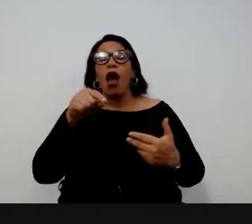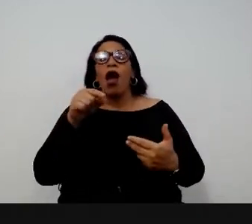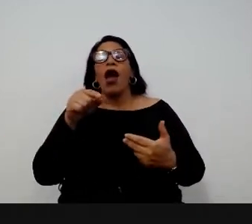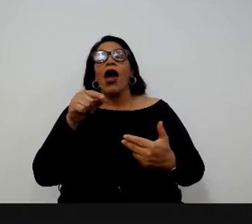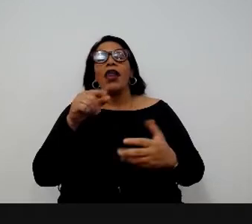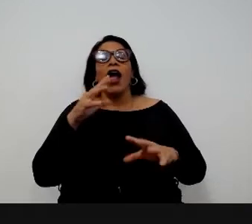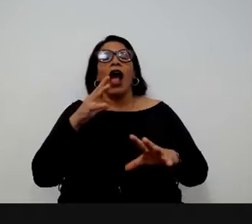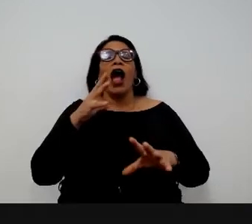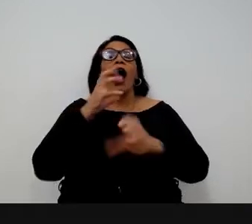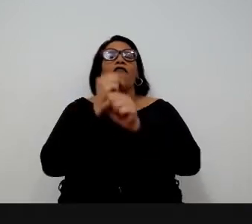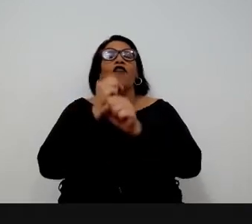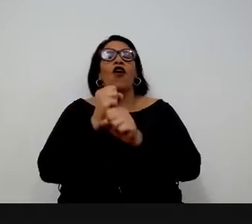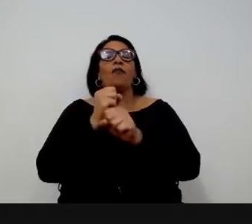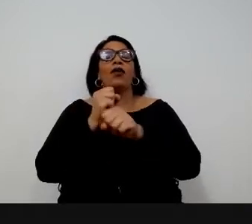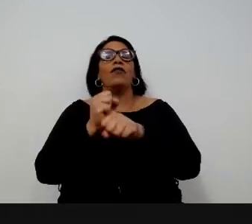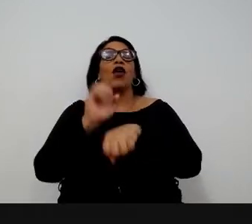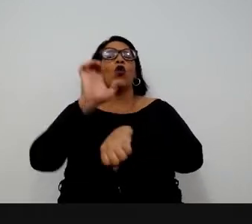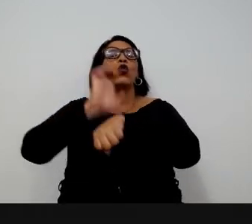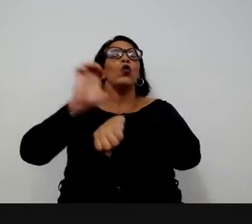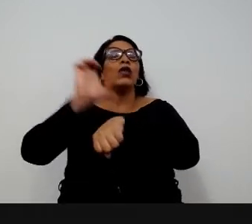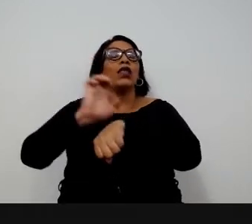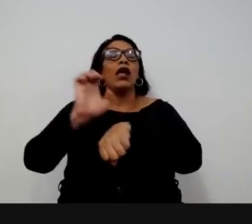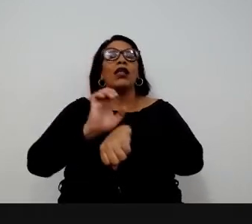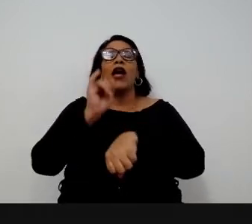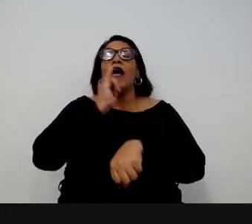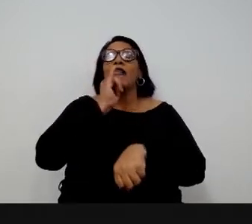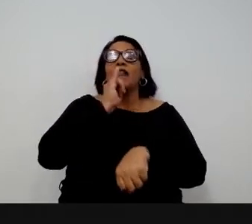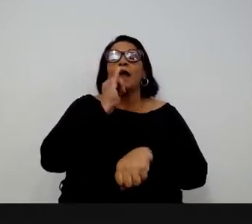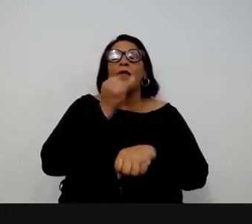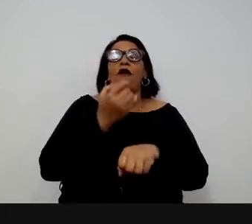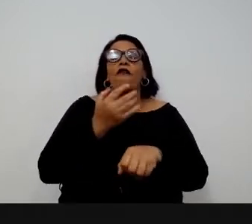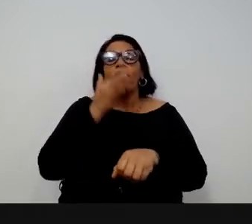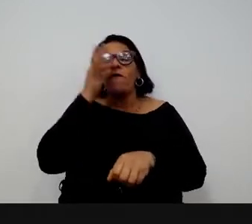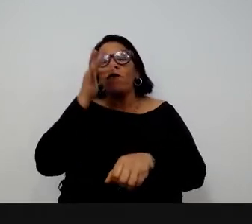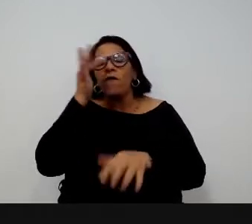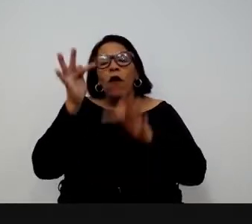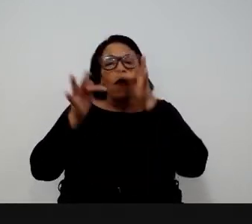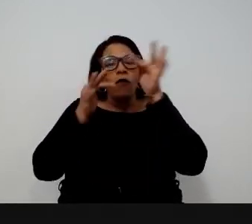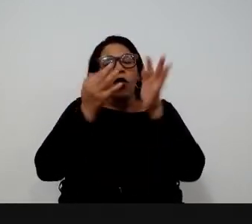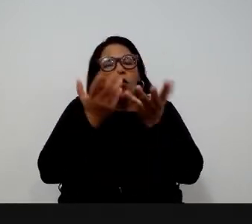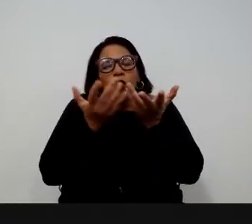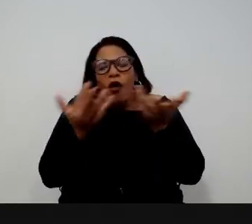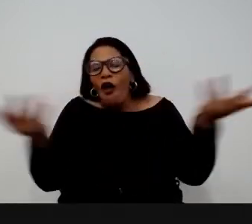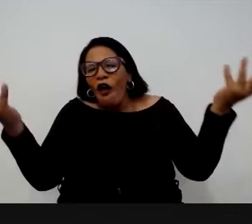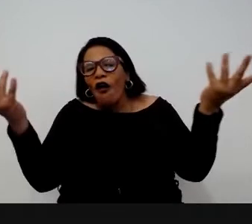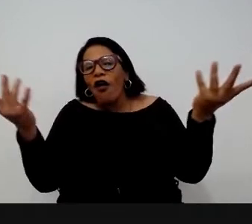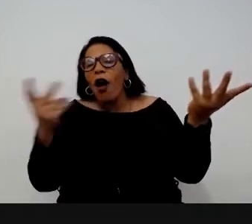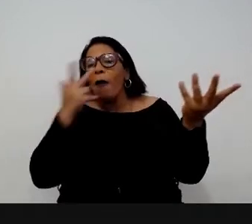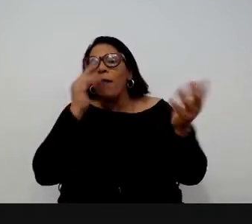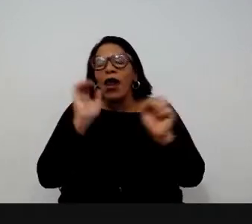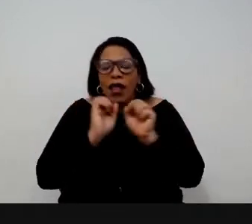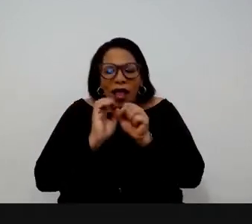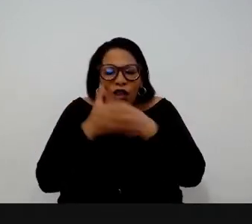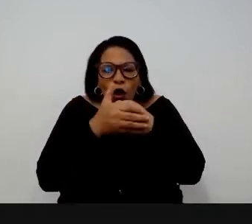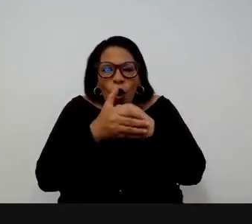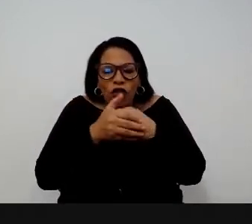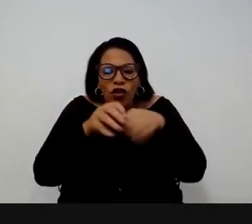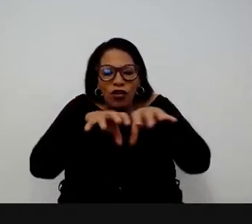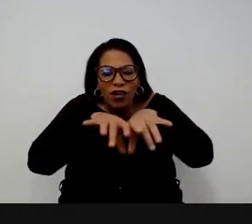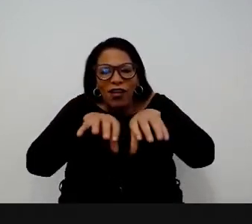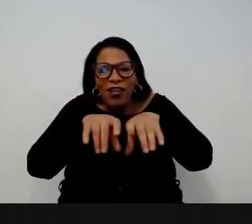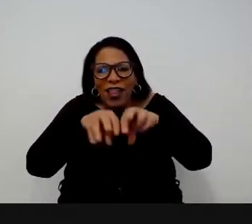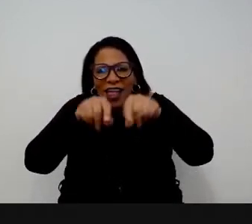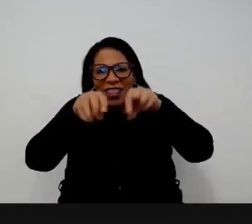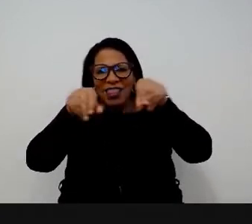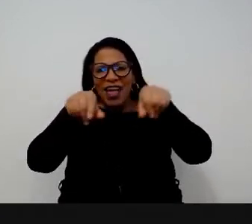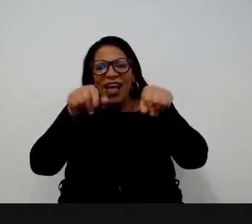conduzia a formação do Estado moderno. Tubérculos, por exemplo, são difíceis de você conseguir governar, porque eles são escondidos ali na terra,